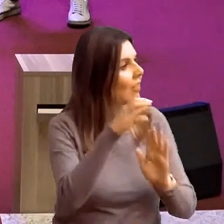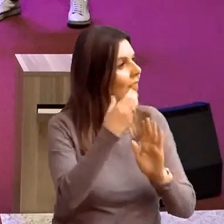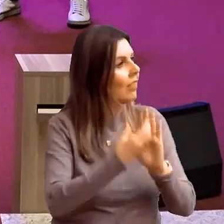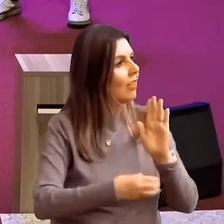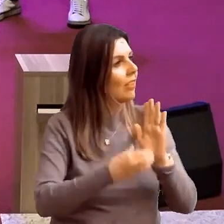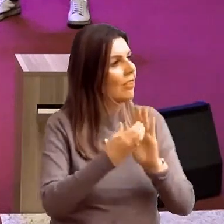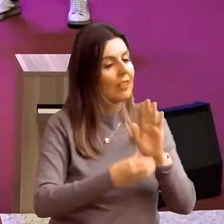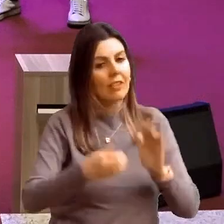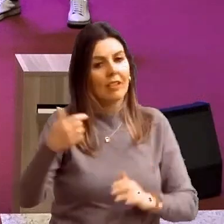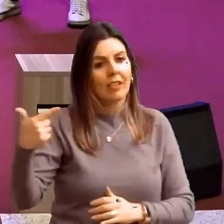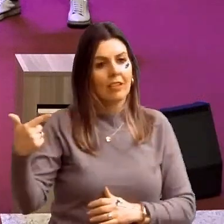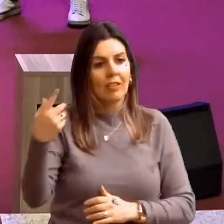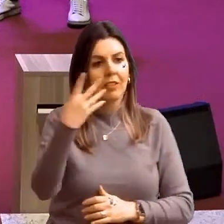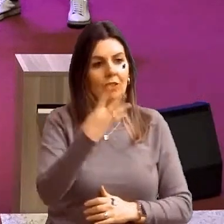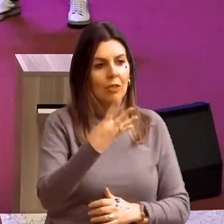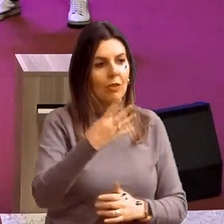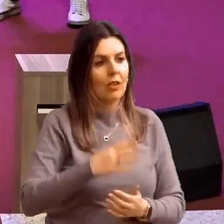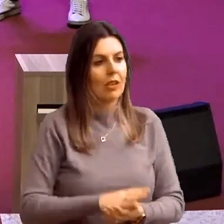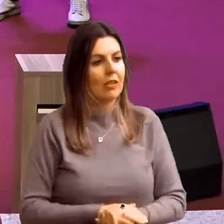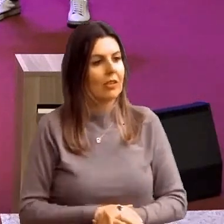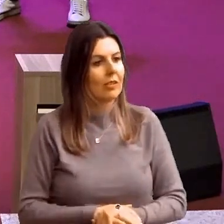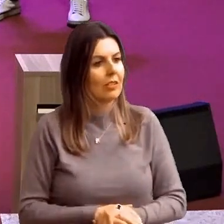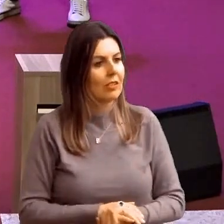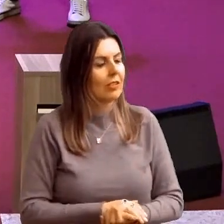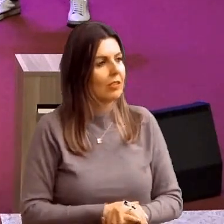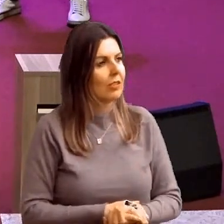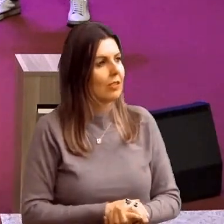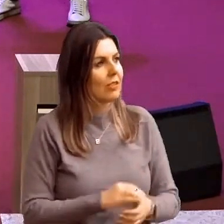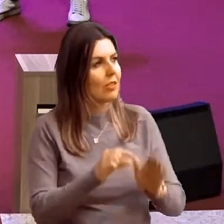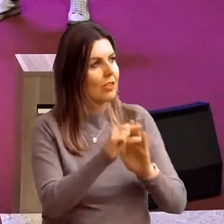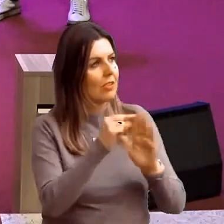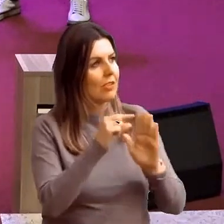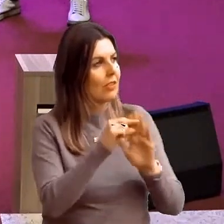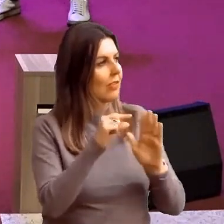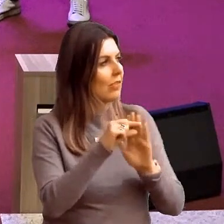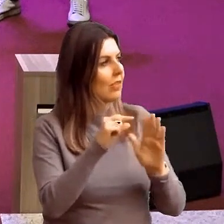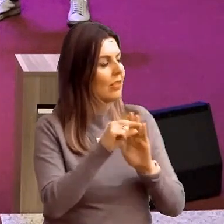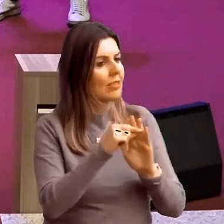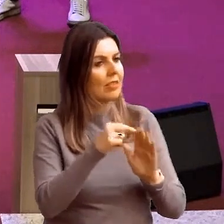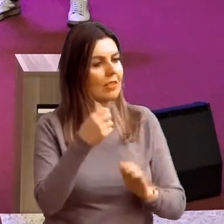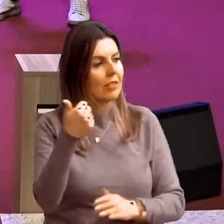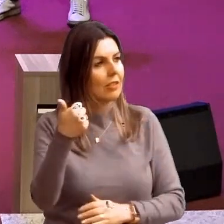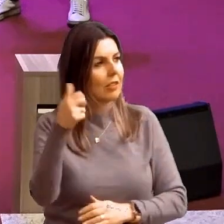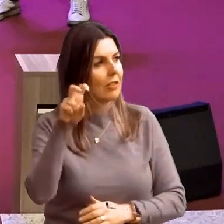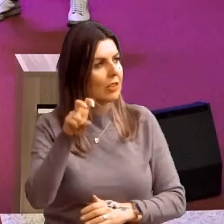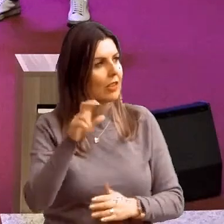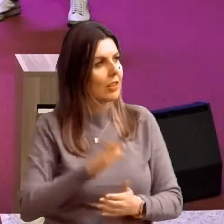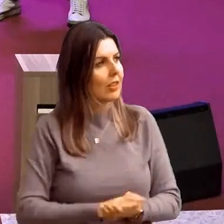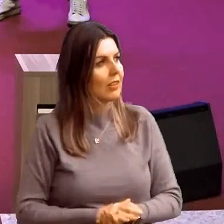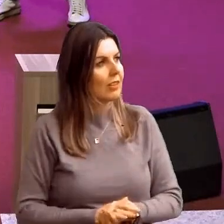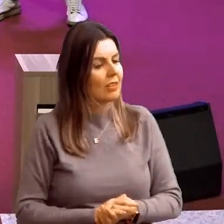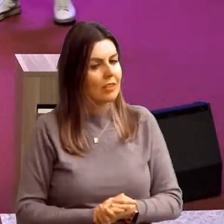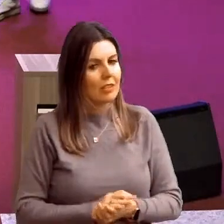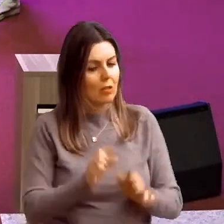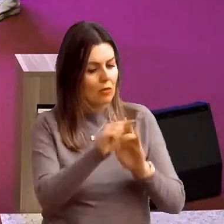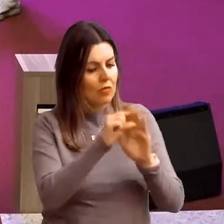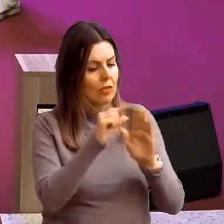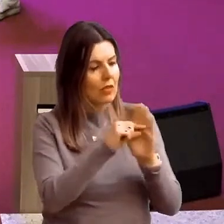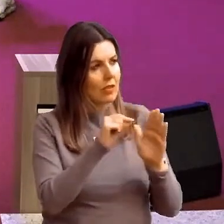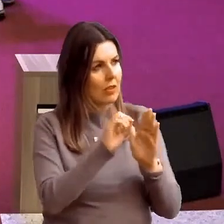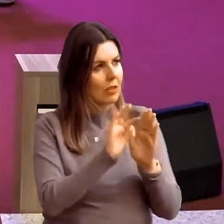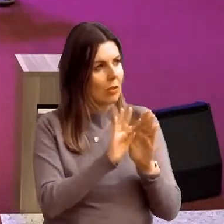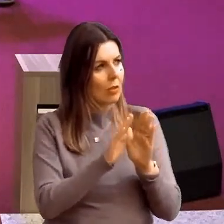24, versículo 15. No final do versículo, ele